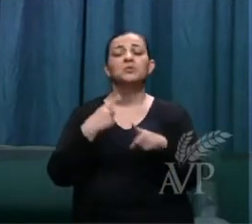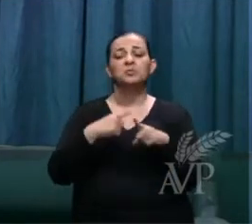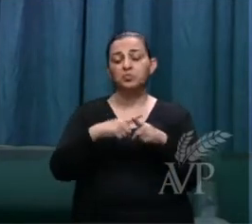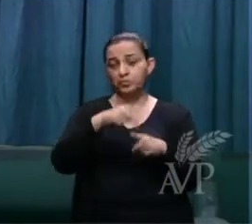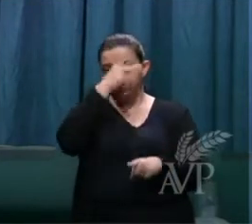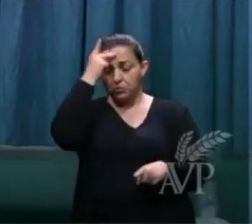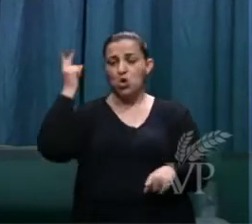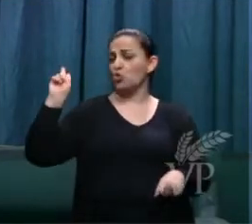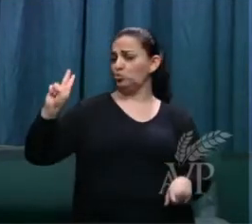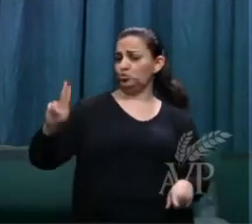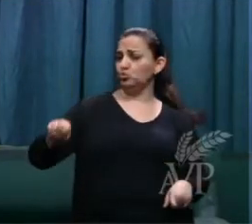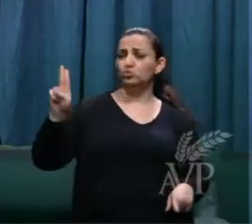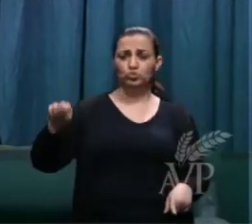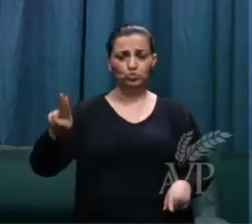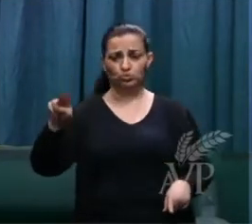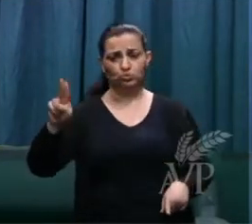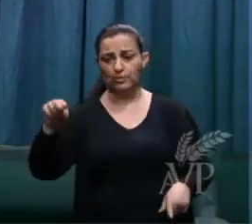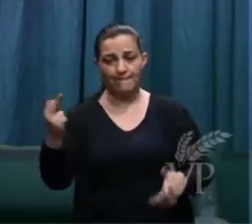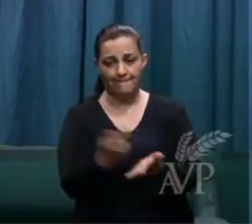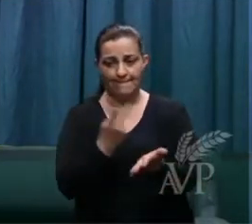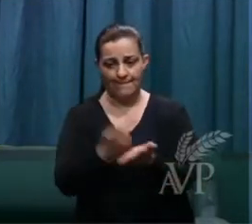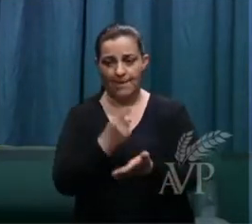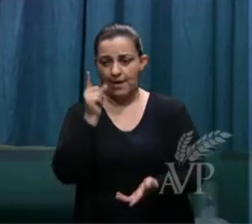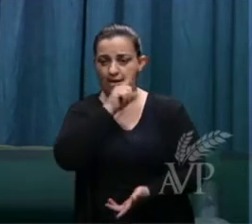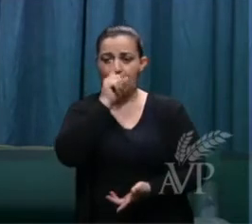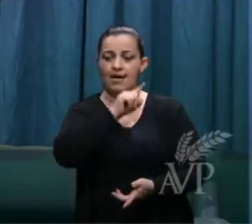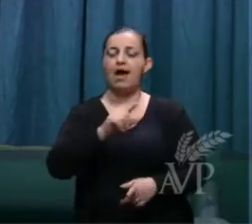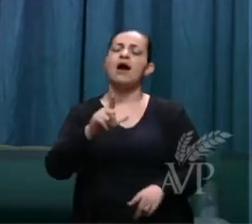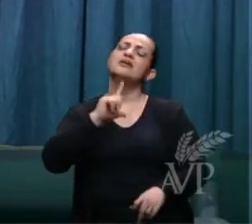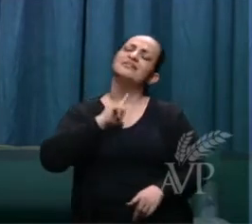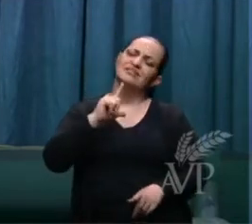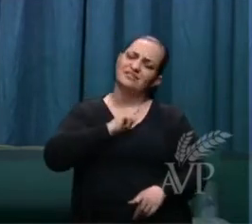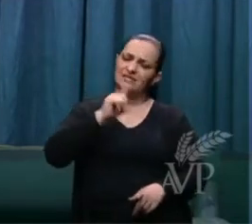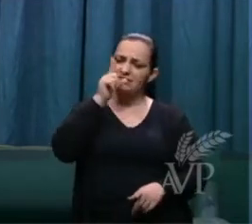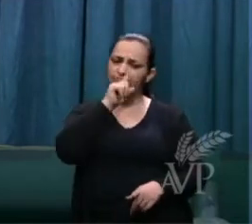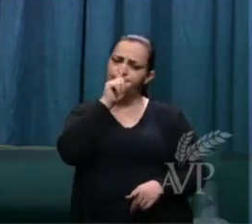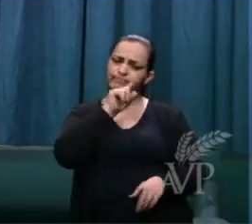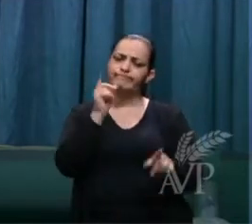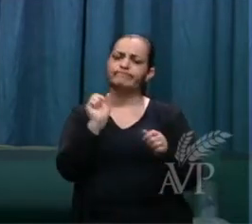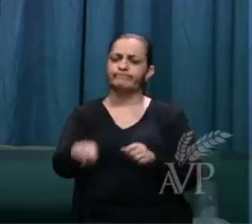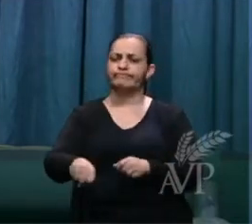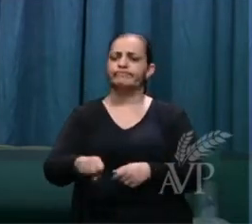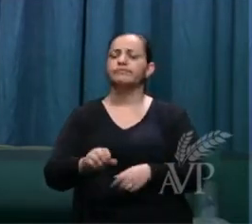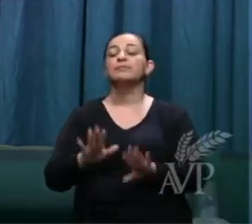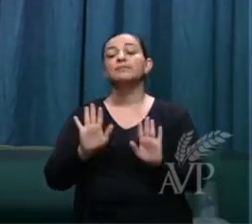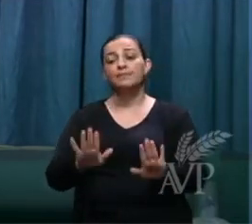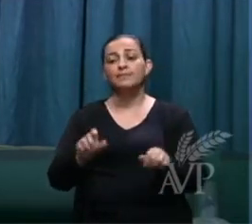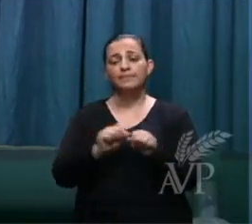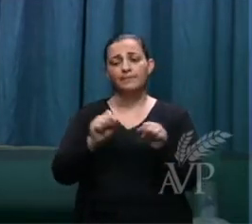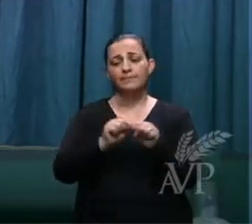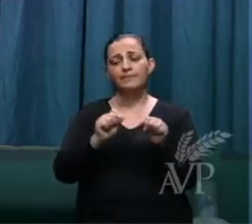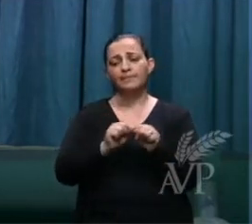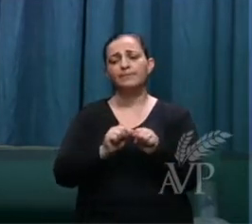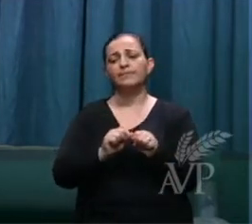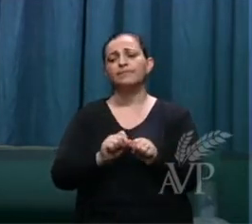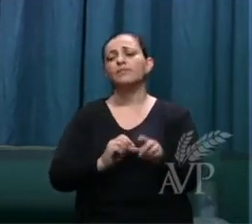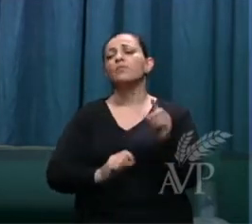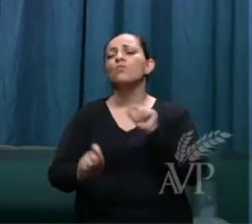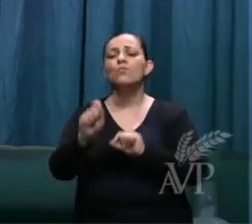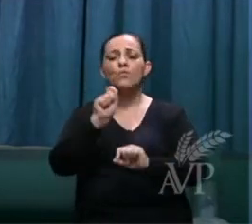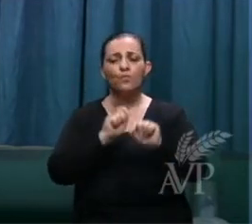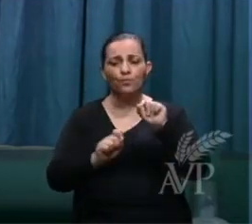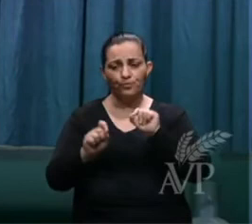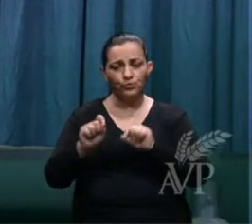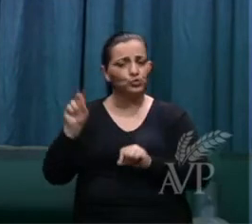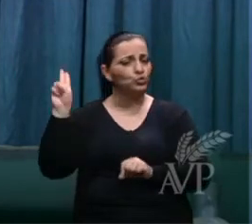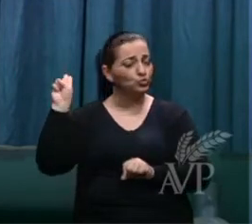pode dizer eu nunca mais vou falhar não tenha suas falhas mas faça assim nunca